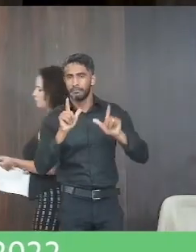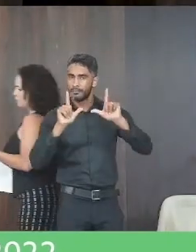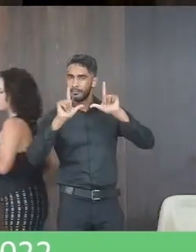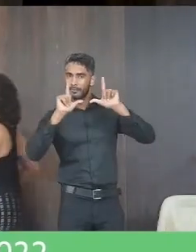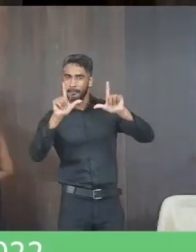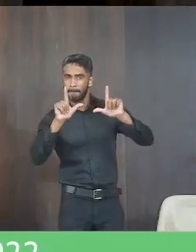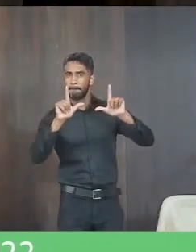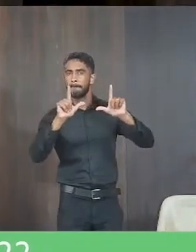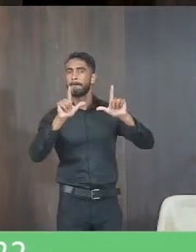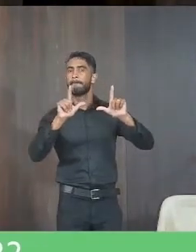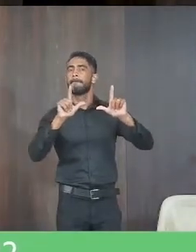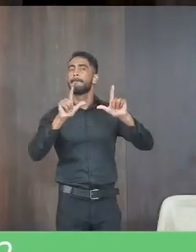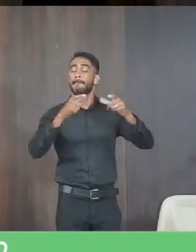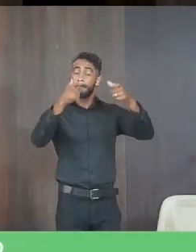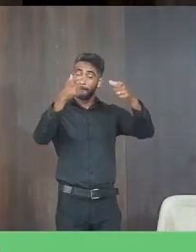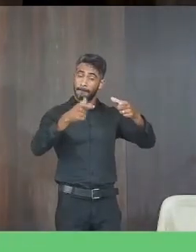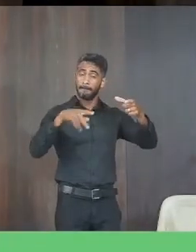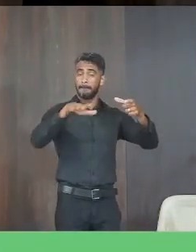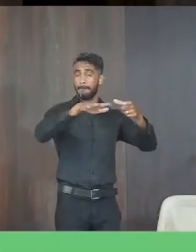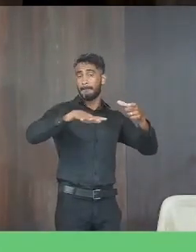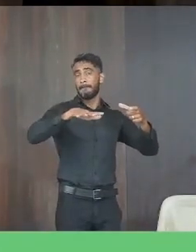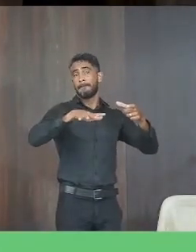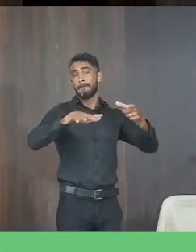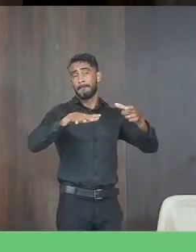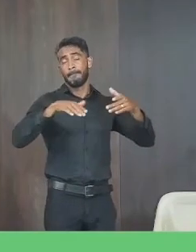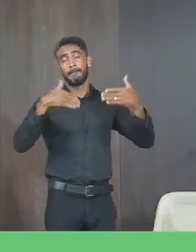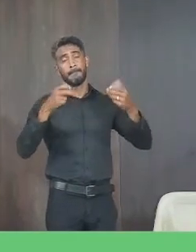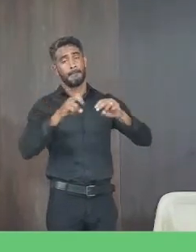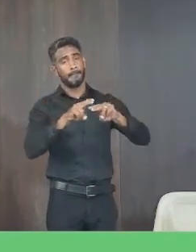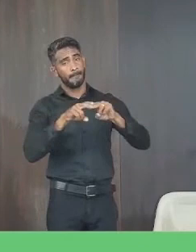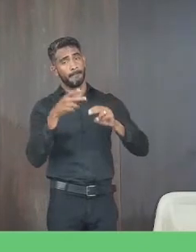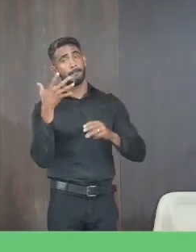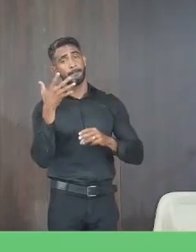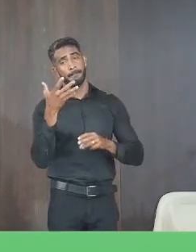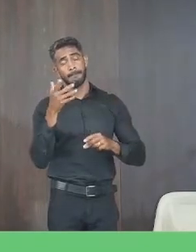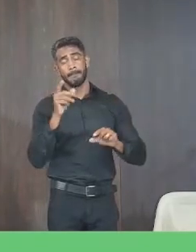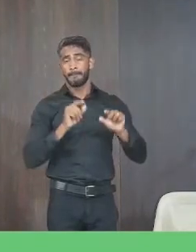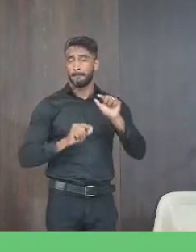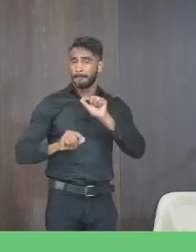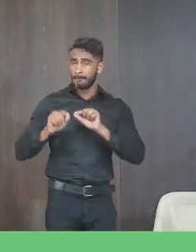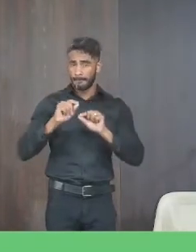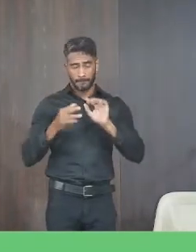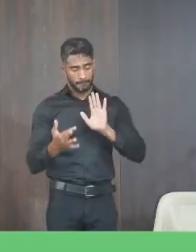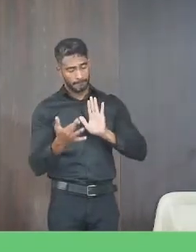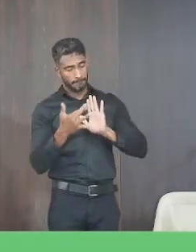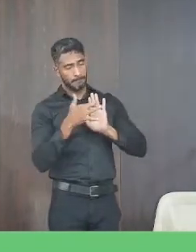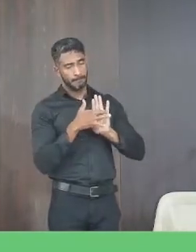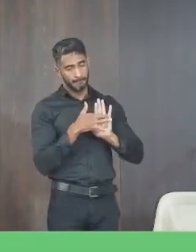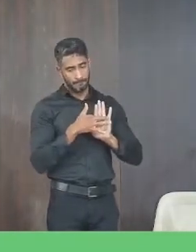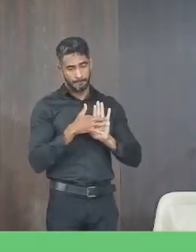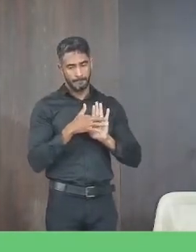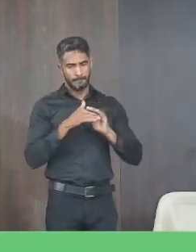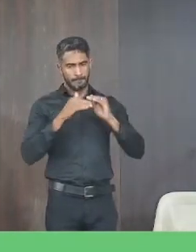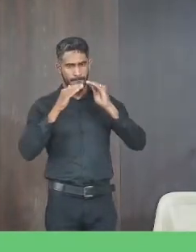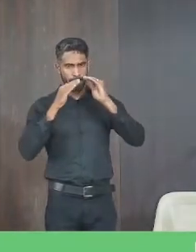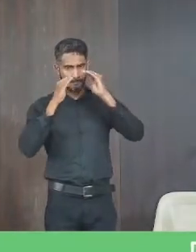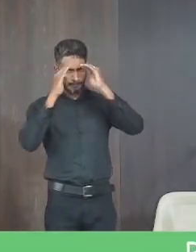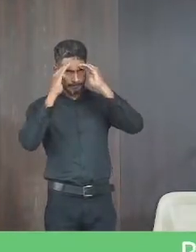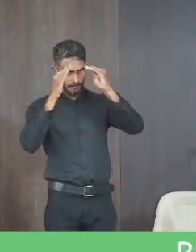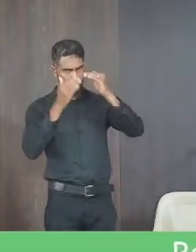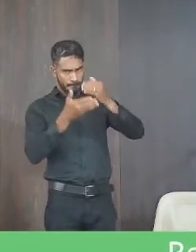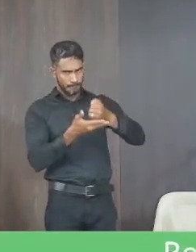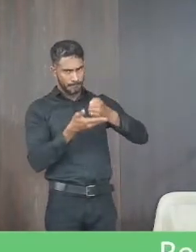devido local por essa razão requeiro na forma regimental com fundamento nos